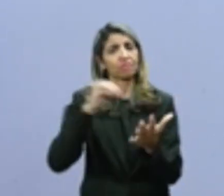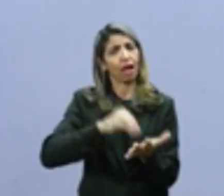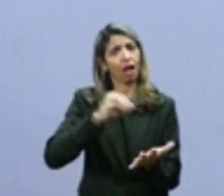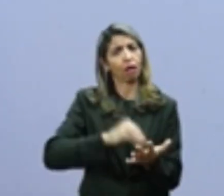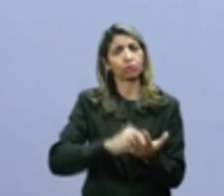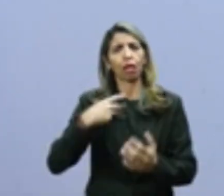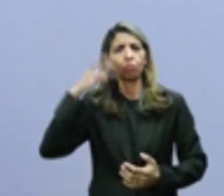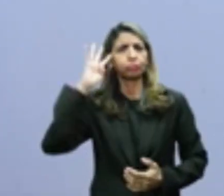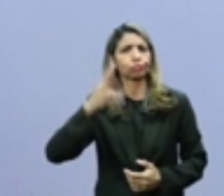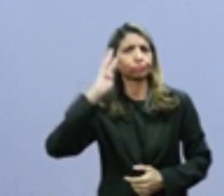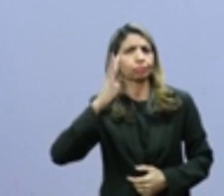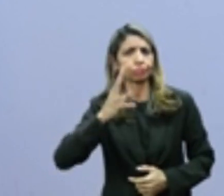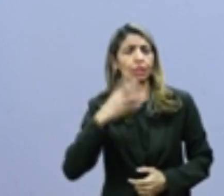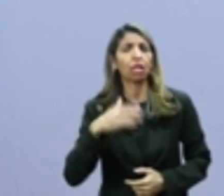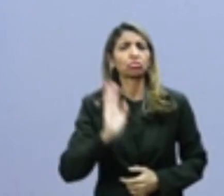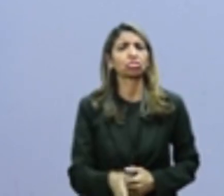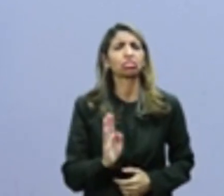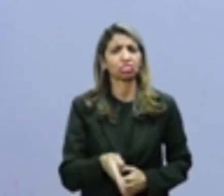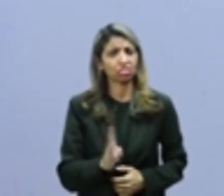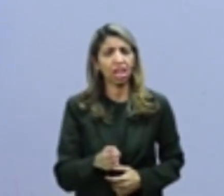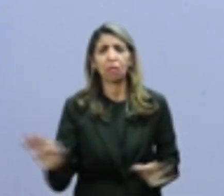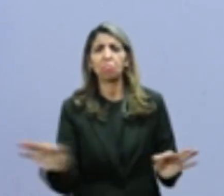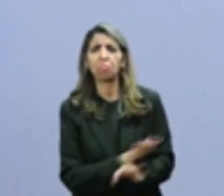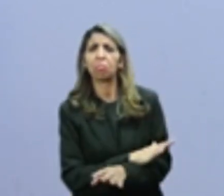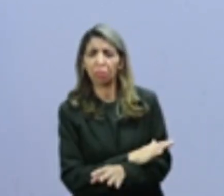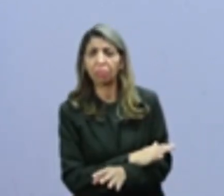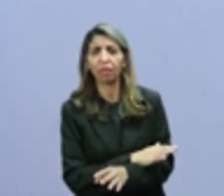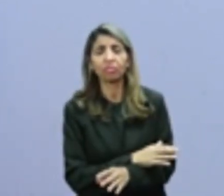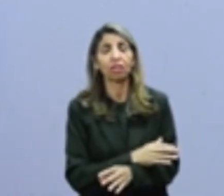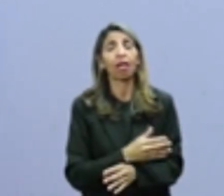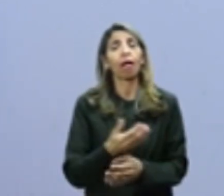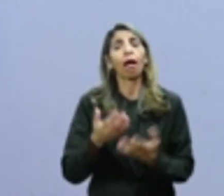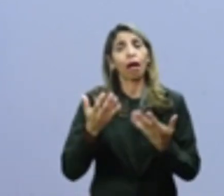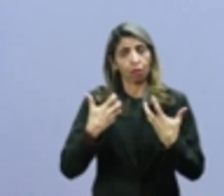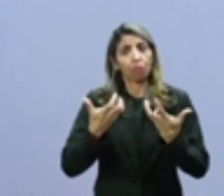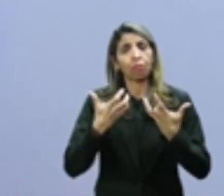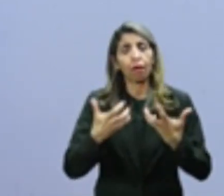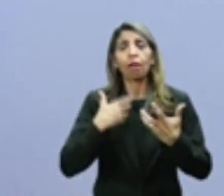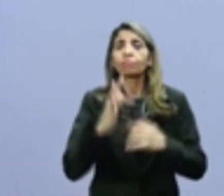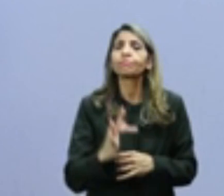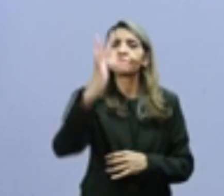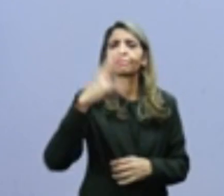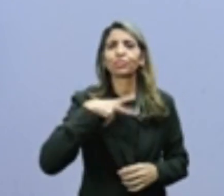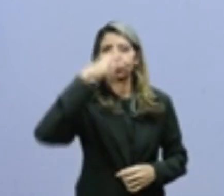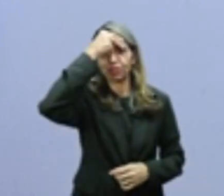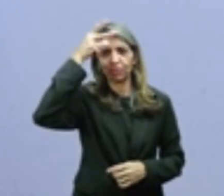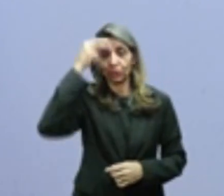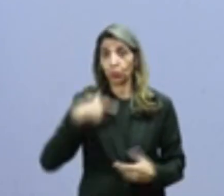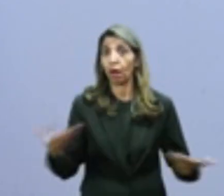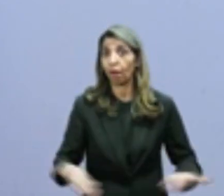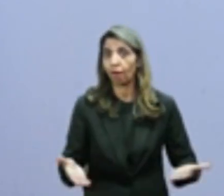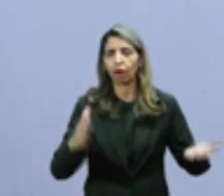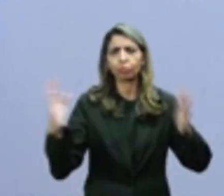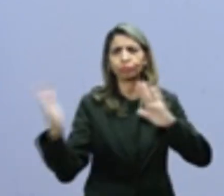já tiveram a oportunidade deles e eu peço para ser o prefeito do futuro. Principalmente nesse momento que a cidade